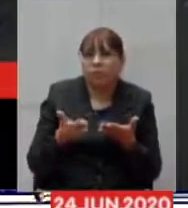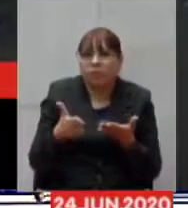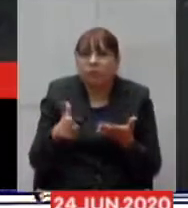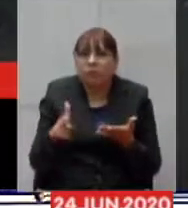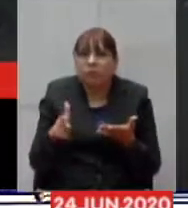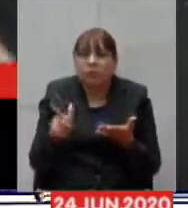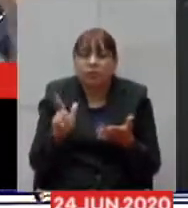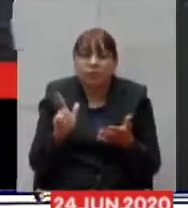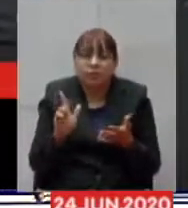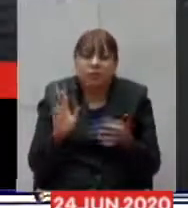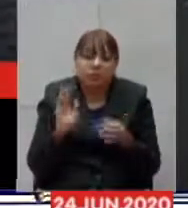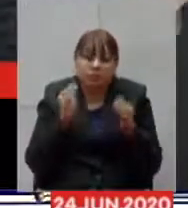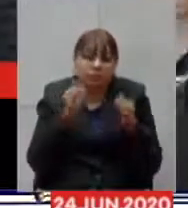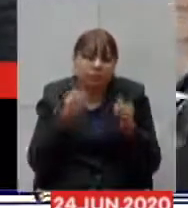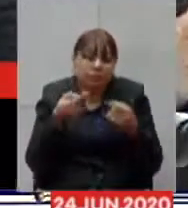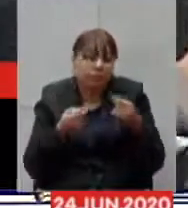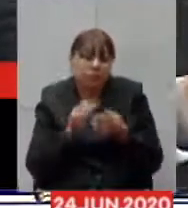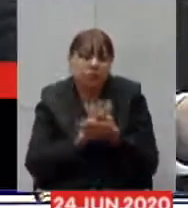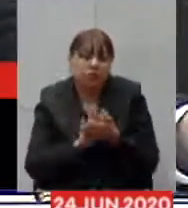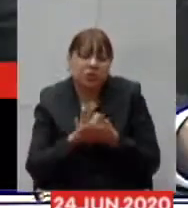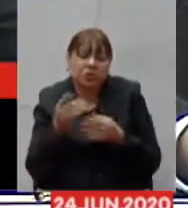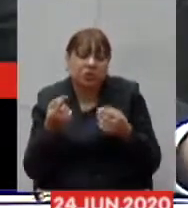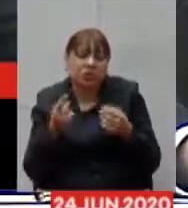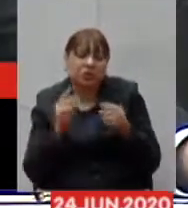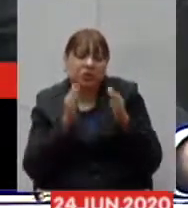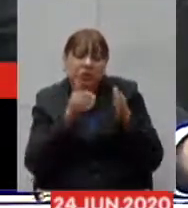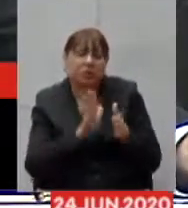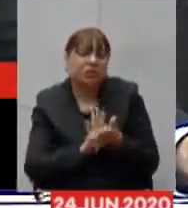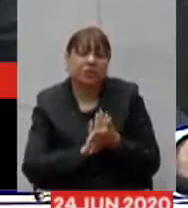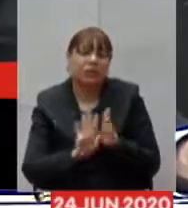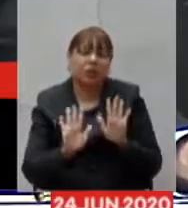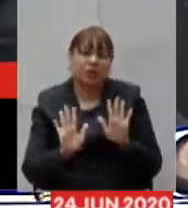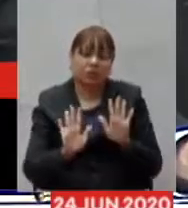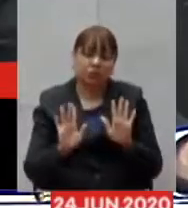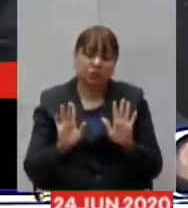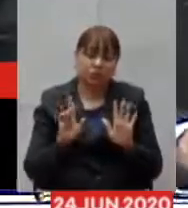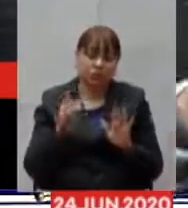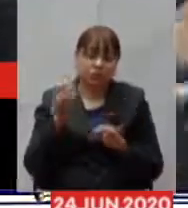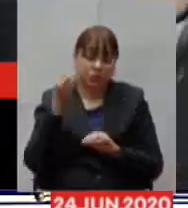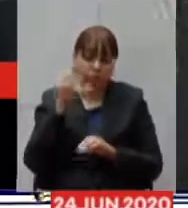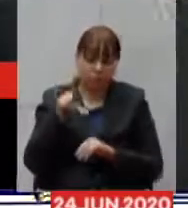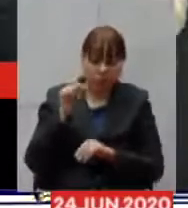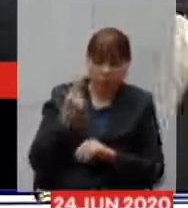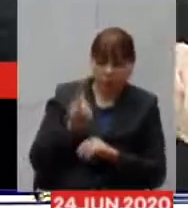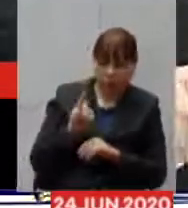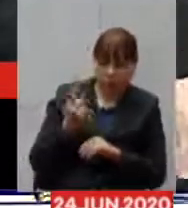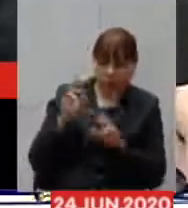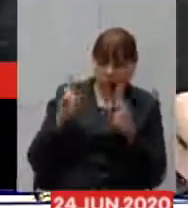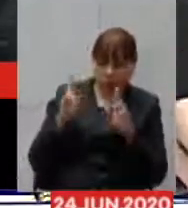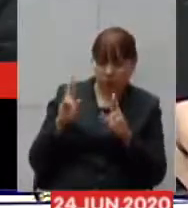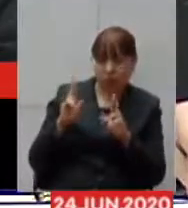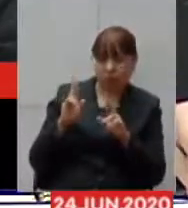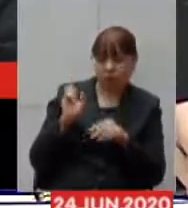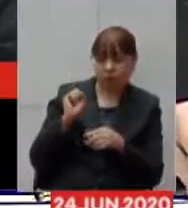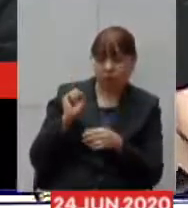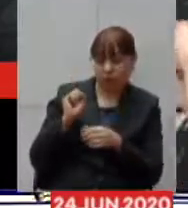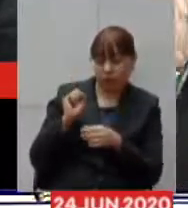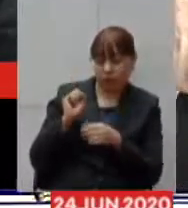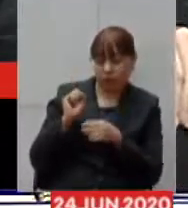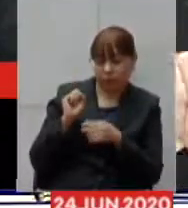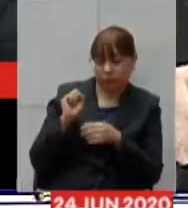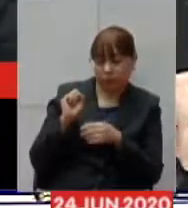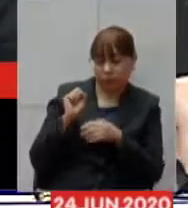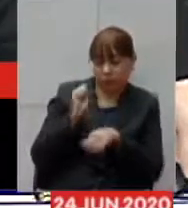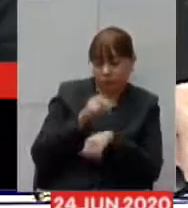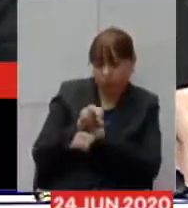pensado mesmo inicialmente a gente iria contratar uma selecionadora de mão de obra segundo por dispensa de licitação